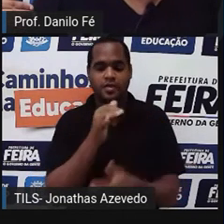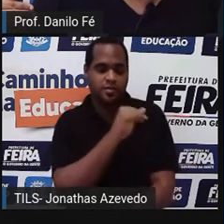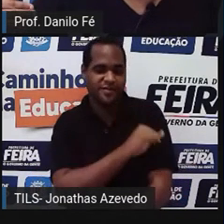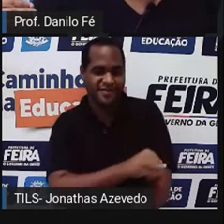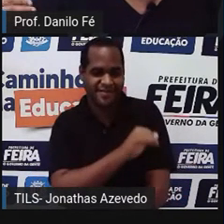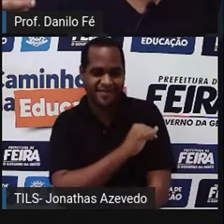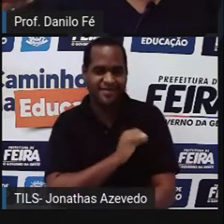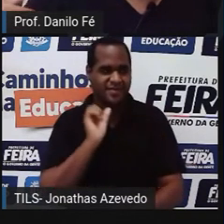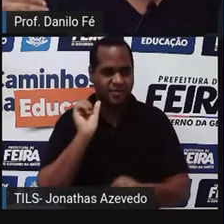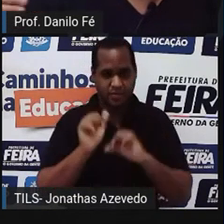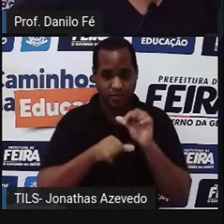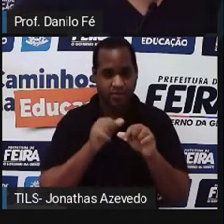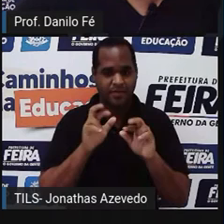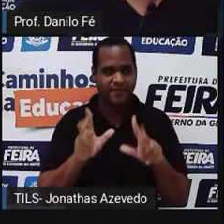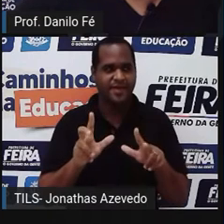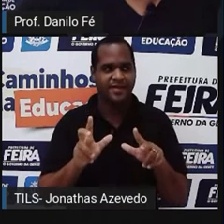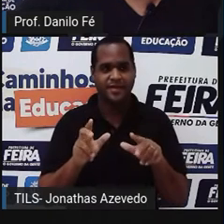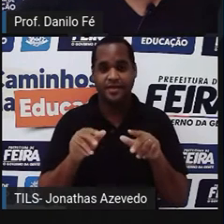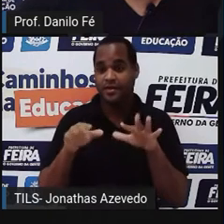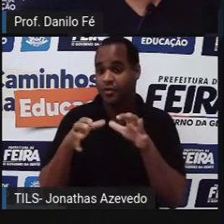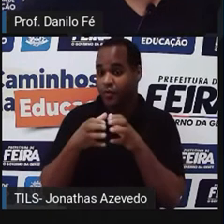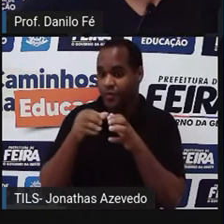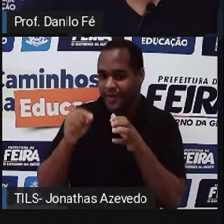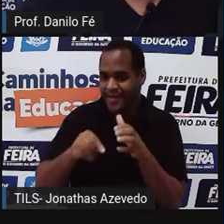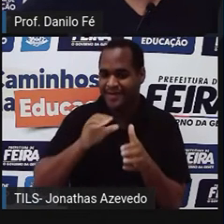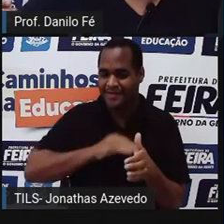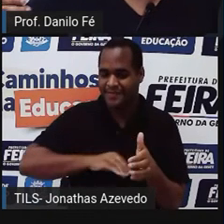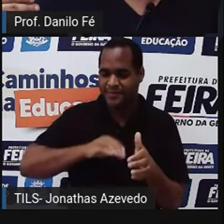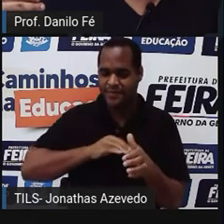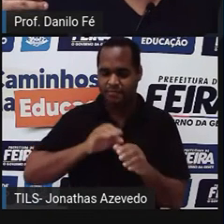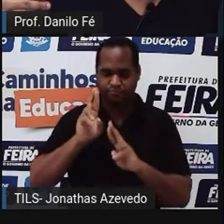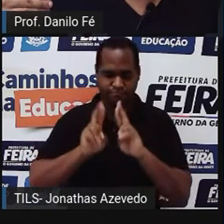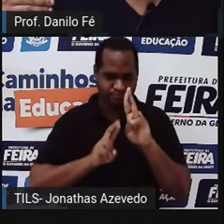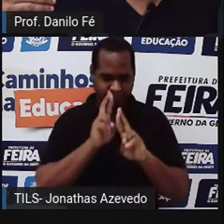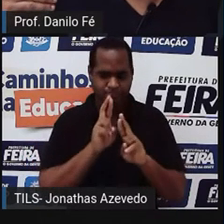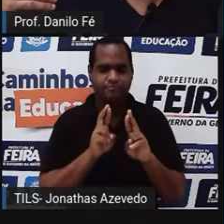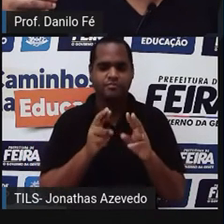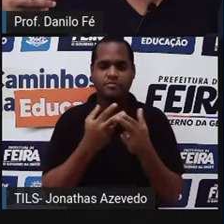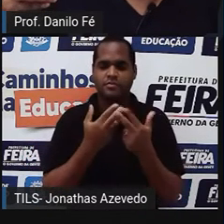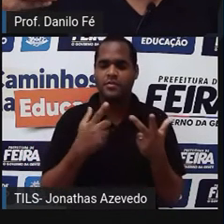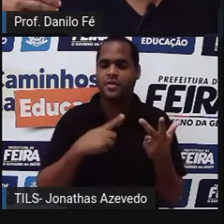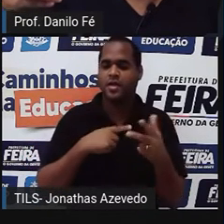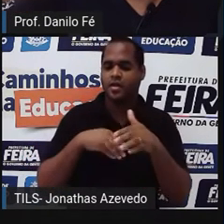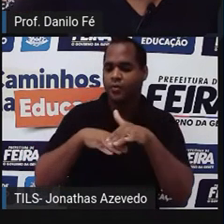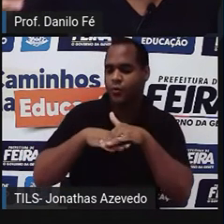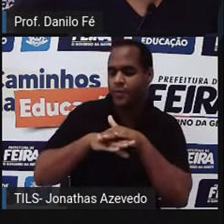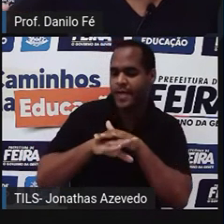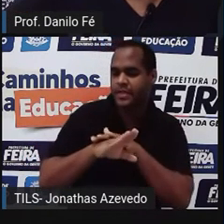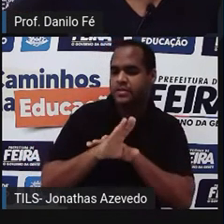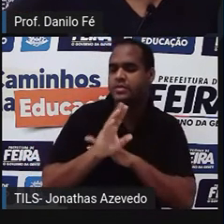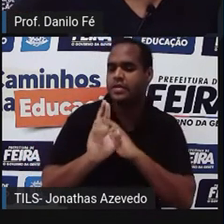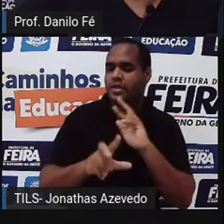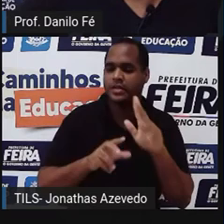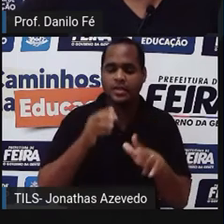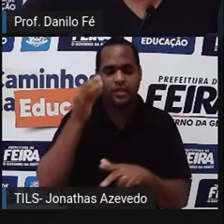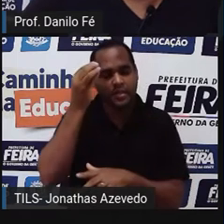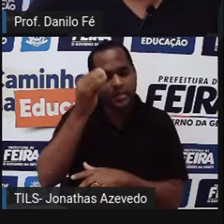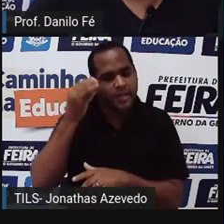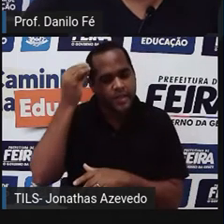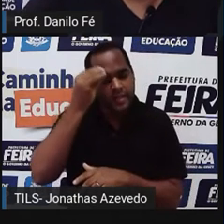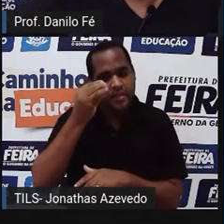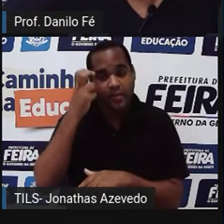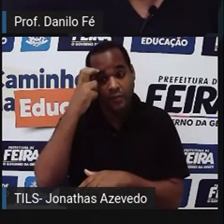Janeiro. Porque a corte de Portugal, gente, é gente que estava acostumada com outro tipo de experiência cultural